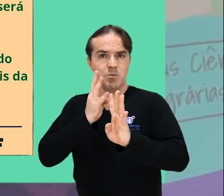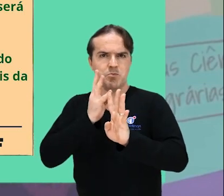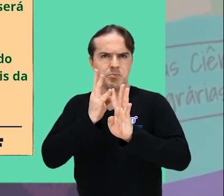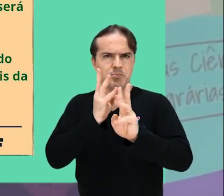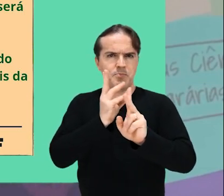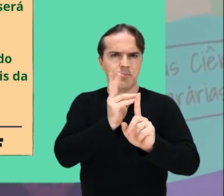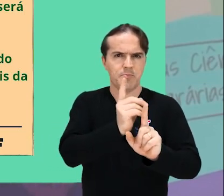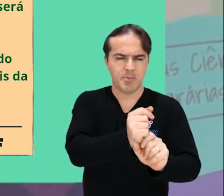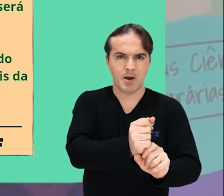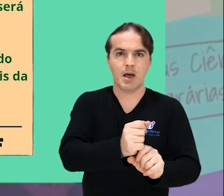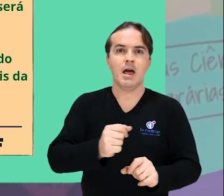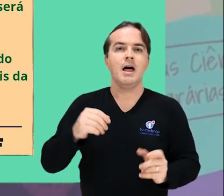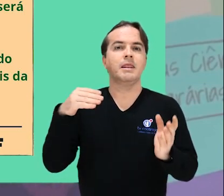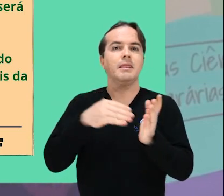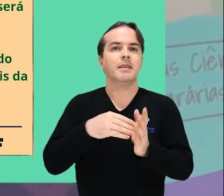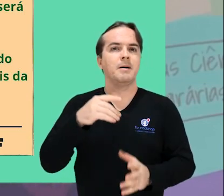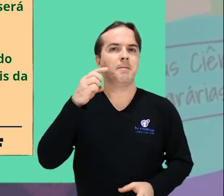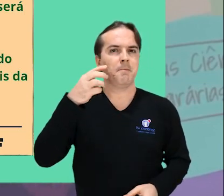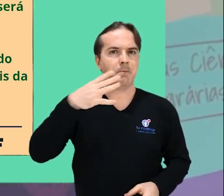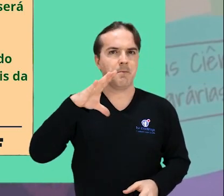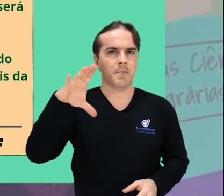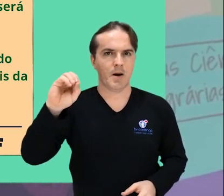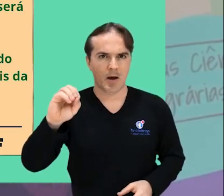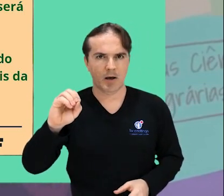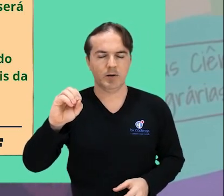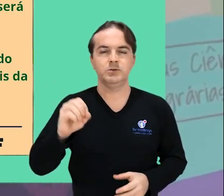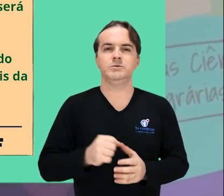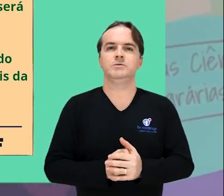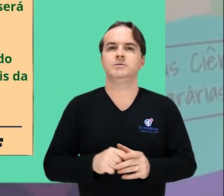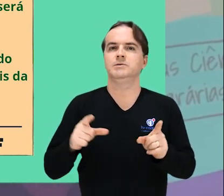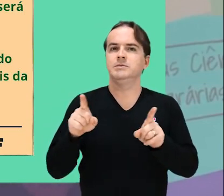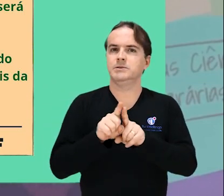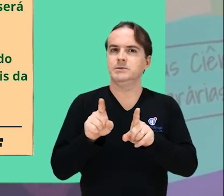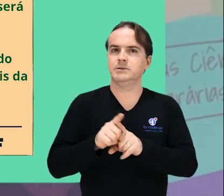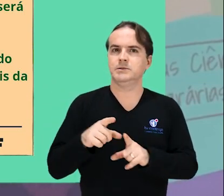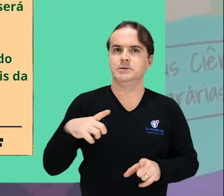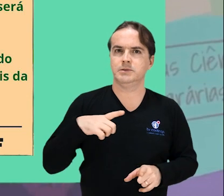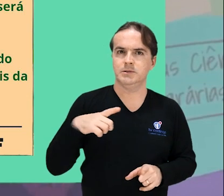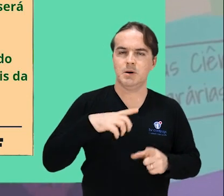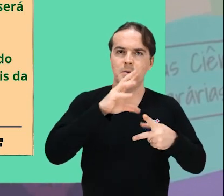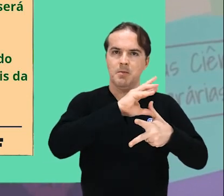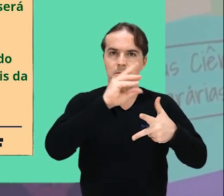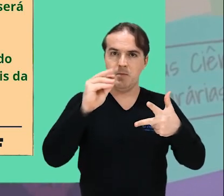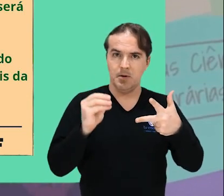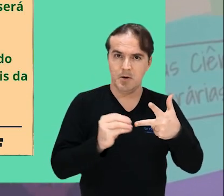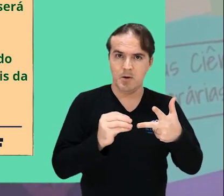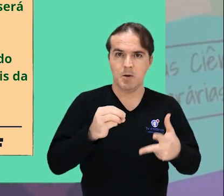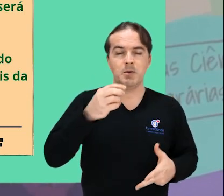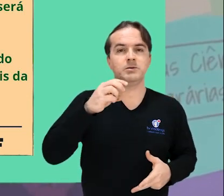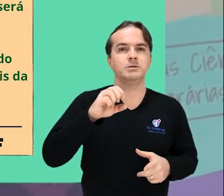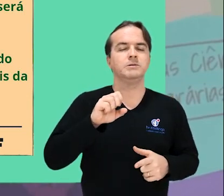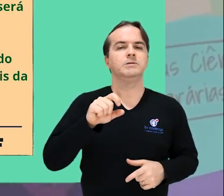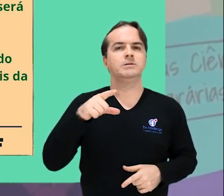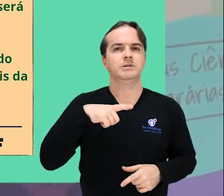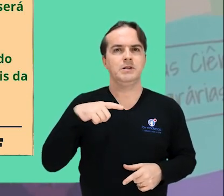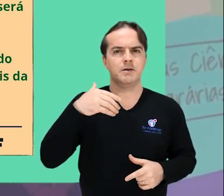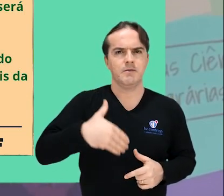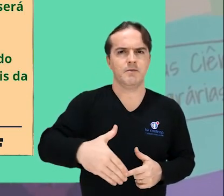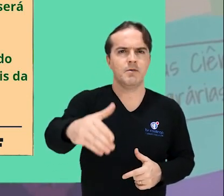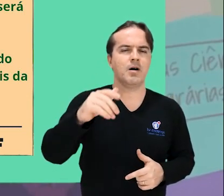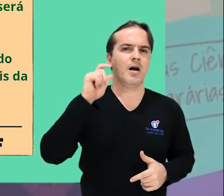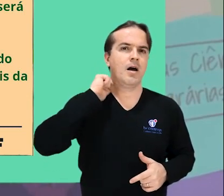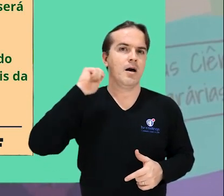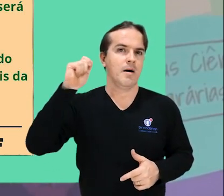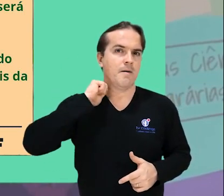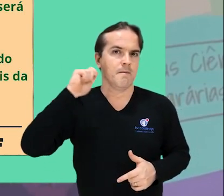prevista para março, enquanto o quarto remanejamento do Sisu vai acontecer em abril. Para